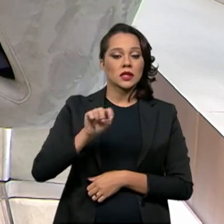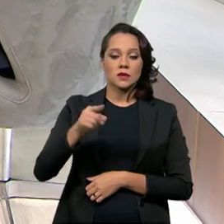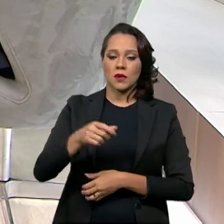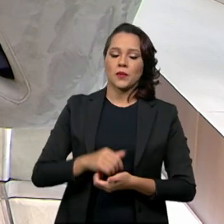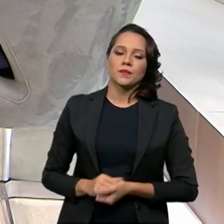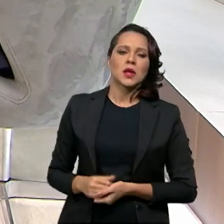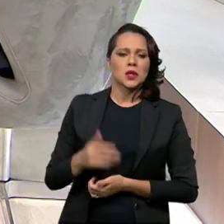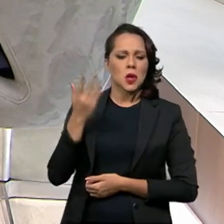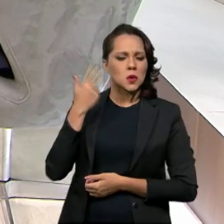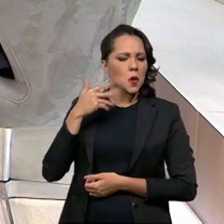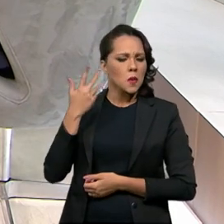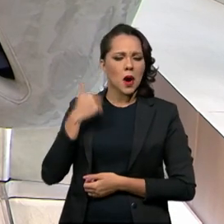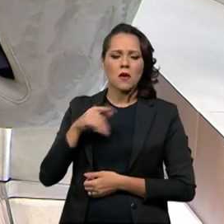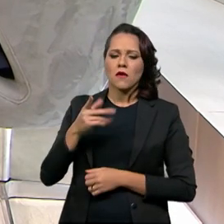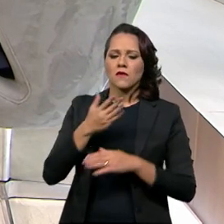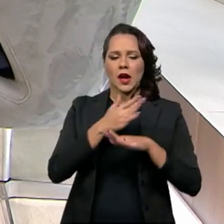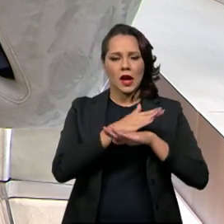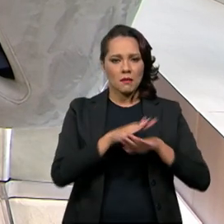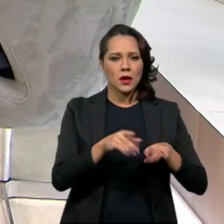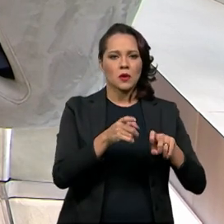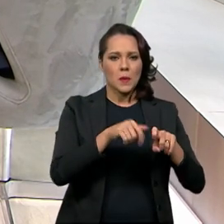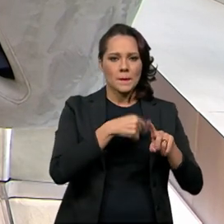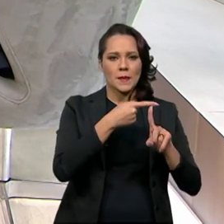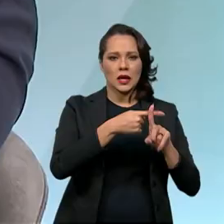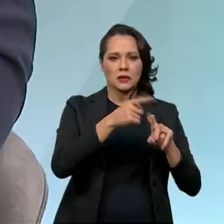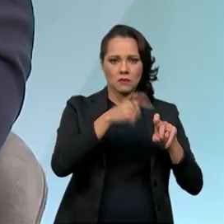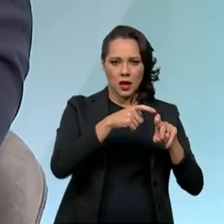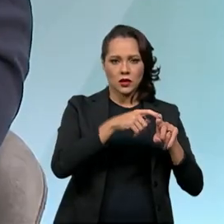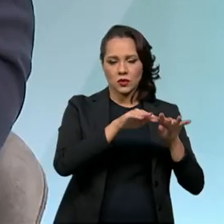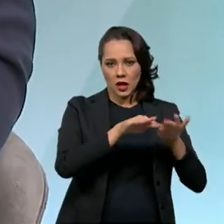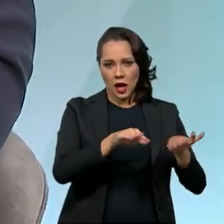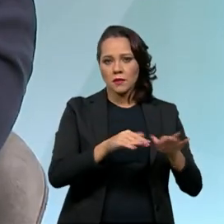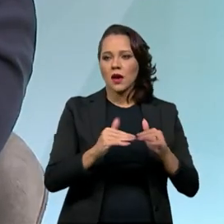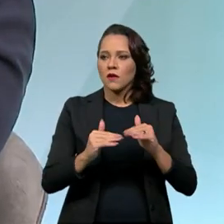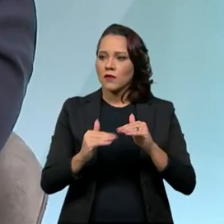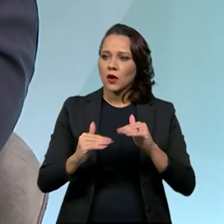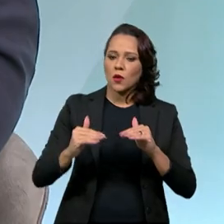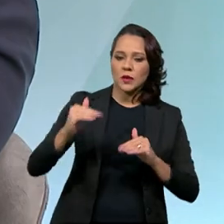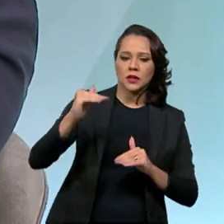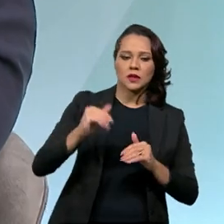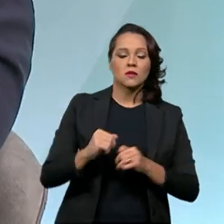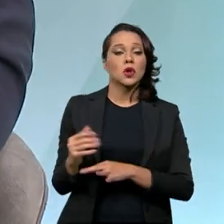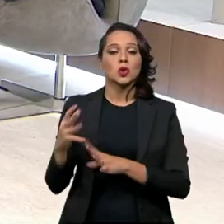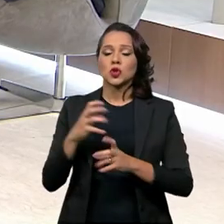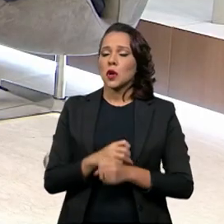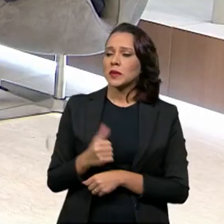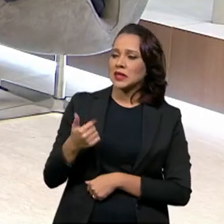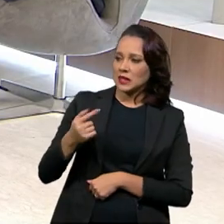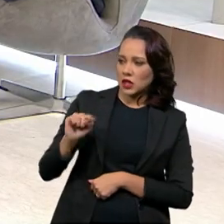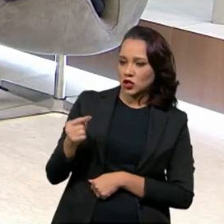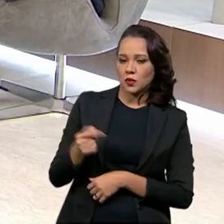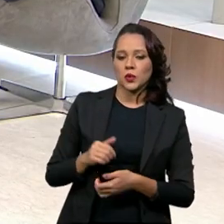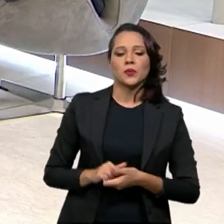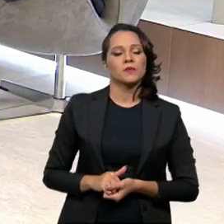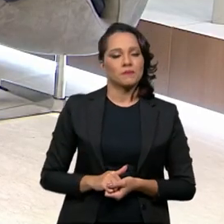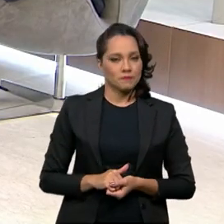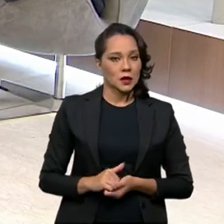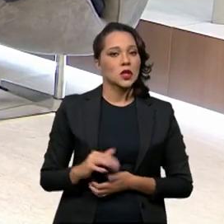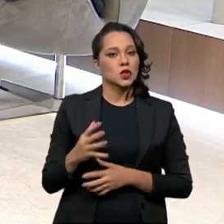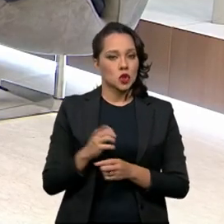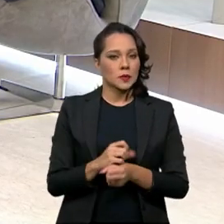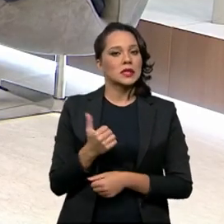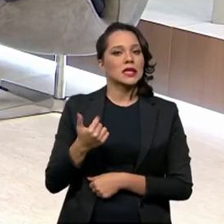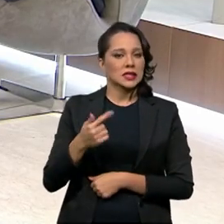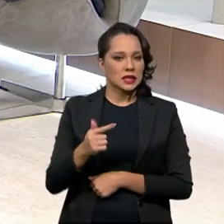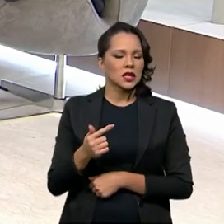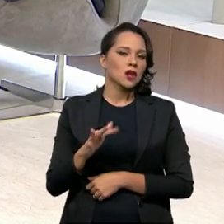É natural que, conforme vai acabando o Mais Médicos, vai aumentando o Médicos pelo Brasil. 17 mil ao todo. Exato. Ao todo, no final do Médicos pelo Brasil,